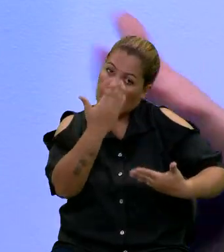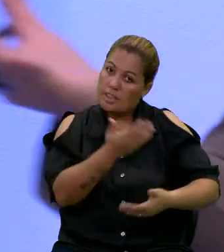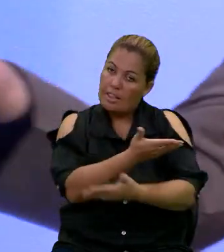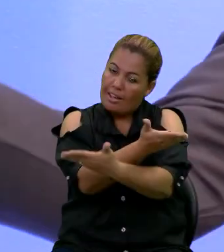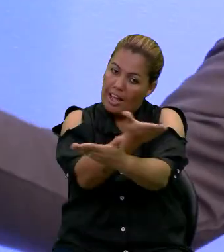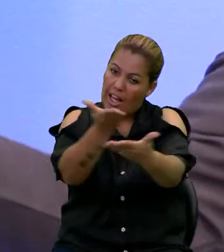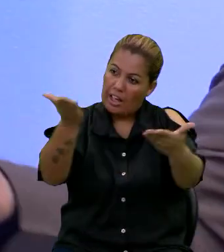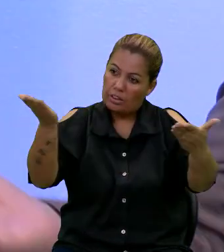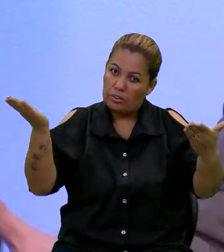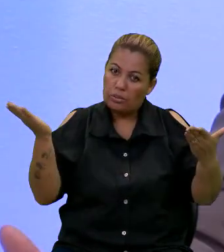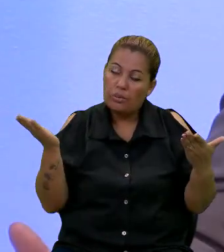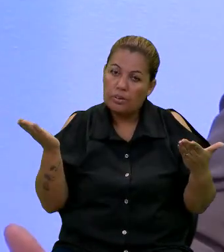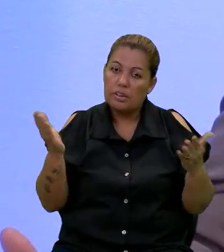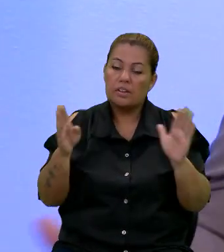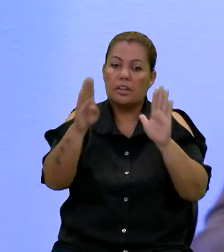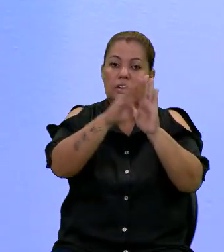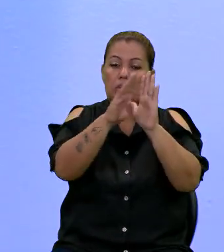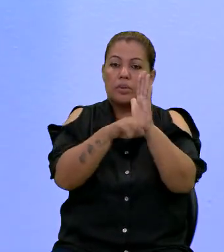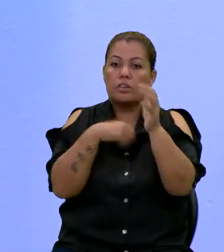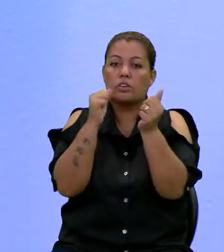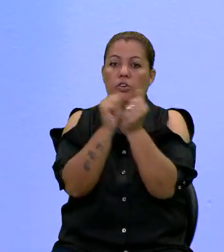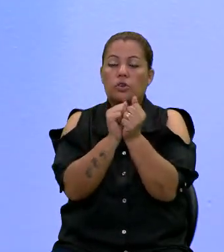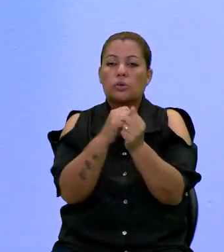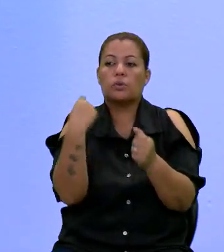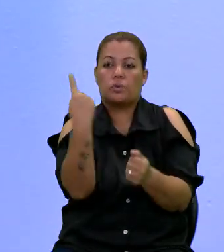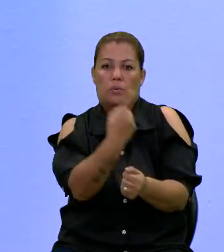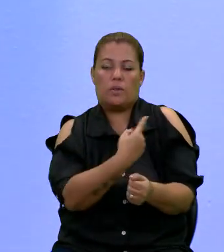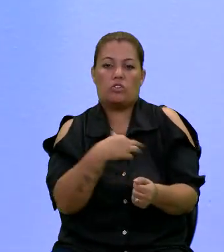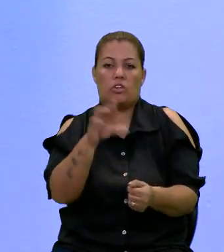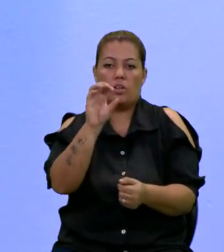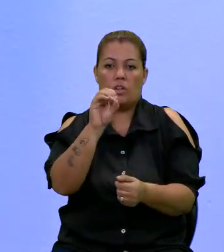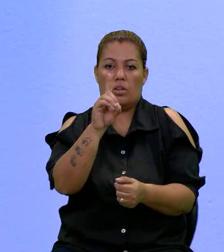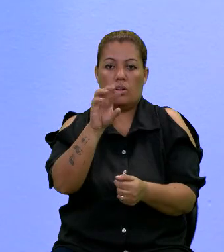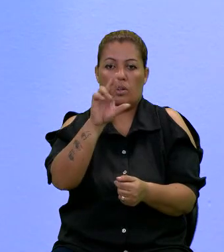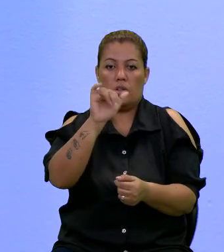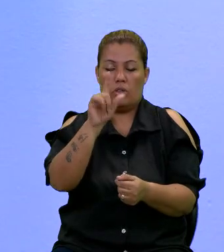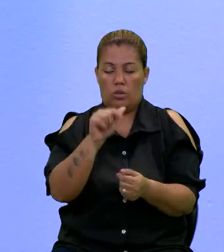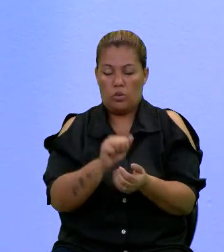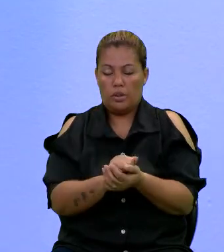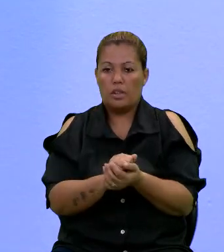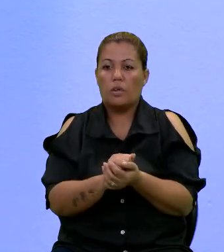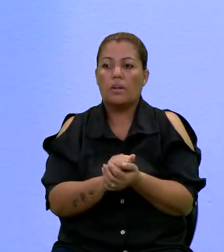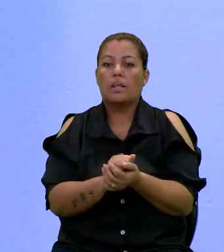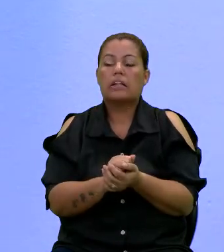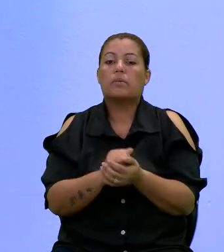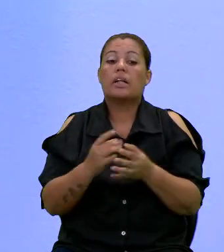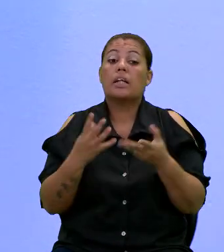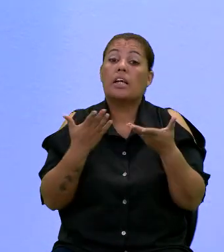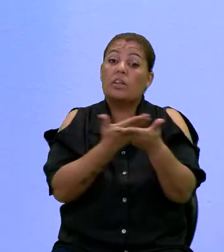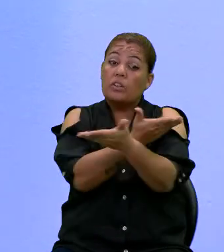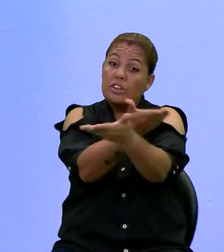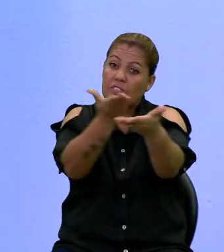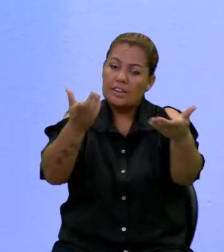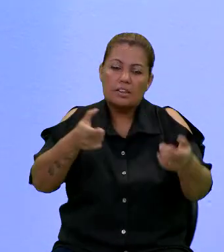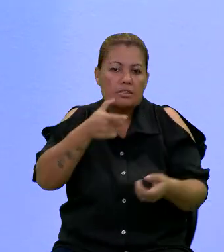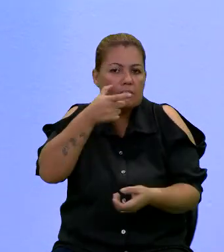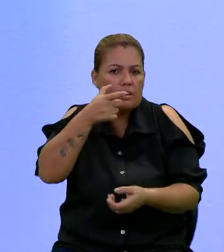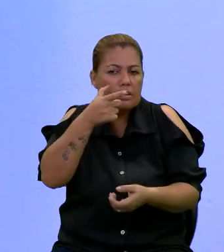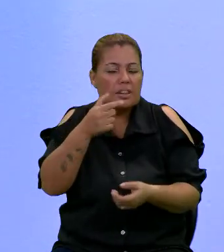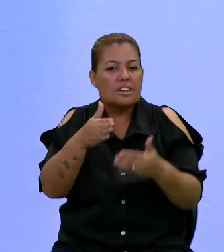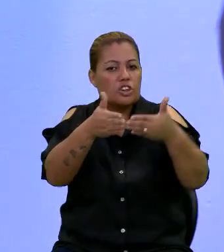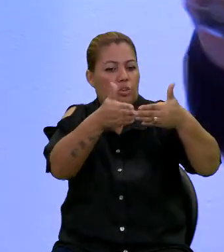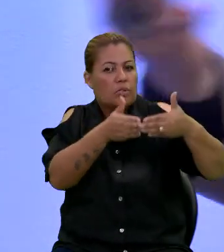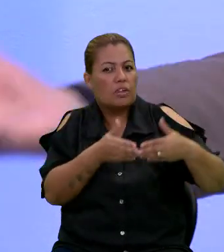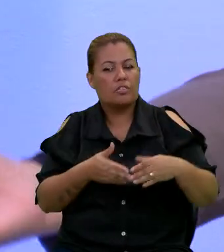todos que fizeram parte aqui, junto com a gente, o Rodrigo, que está aqui, e a todos vocês que nos assistem, por